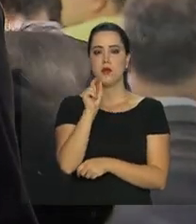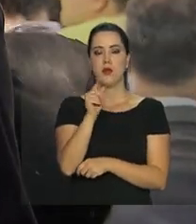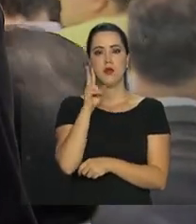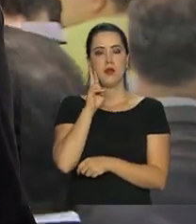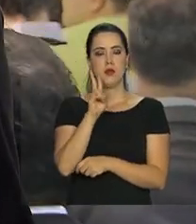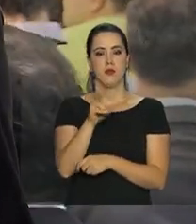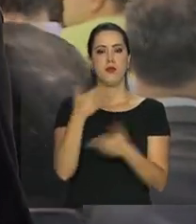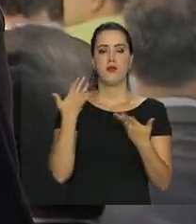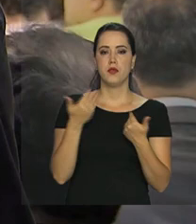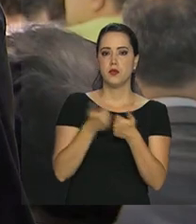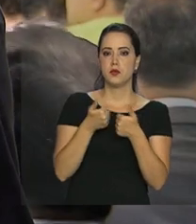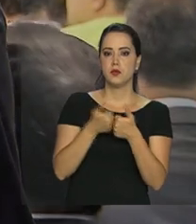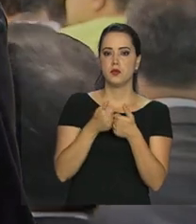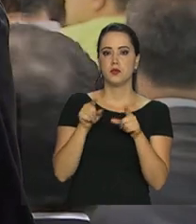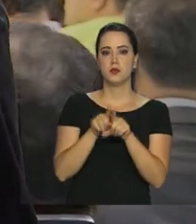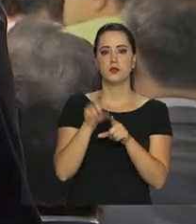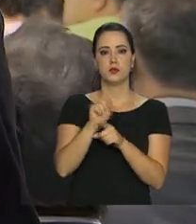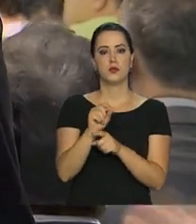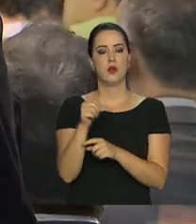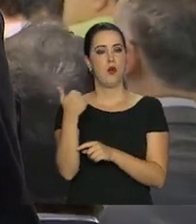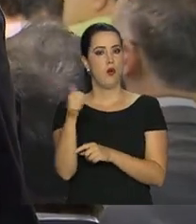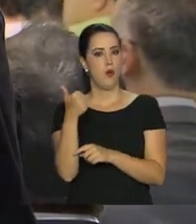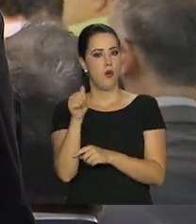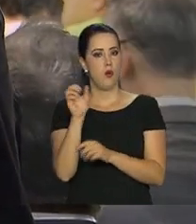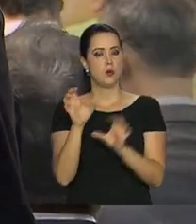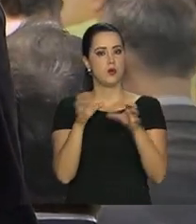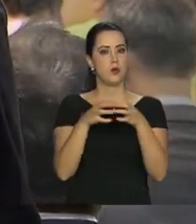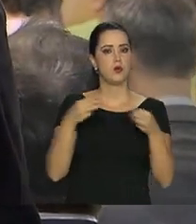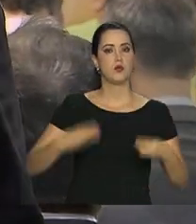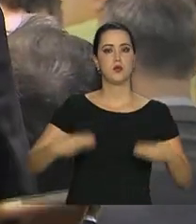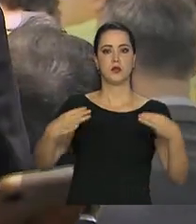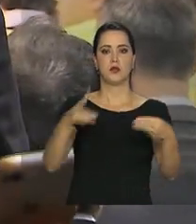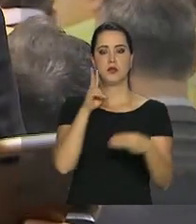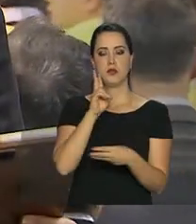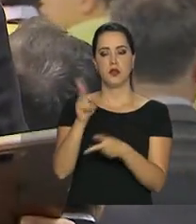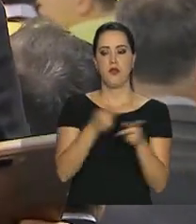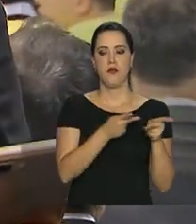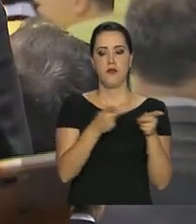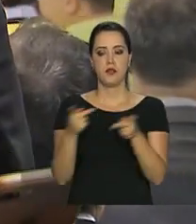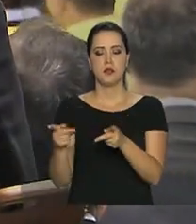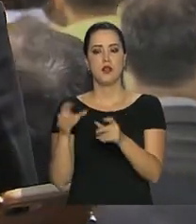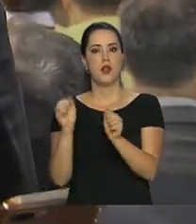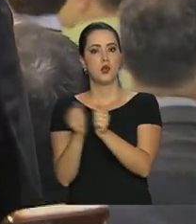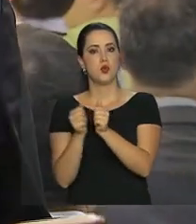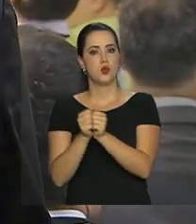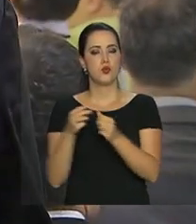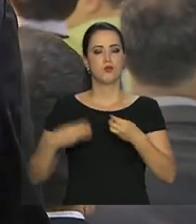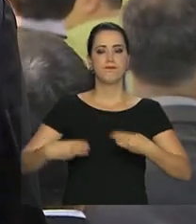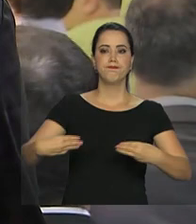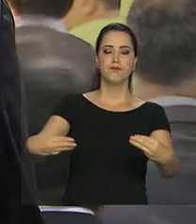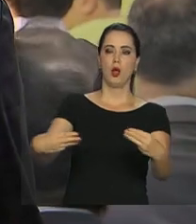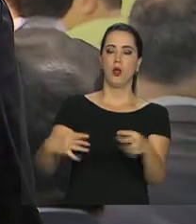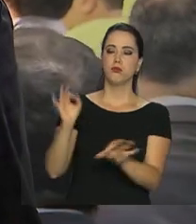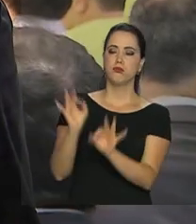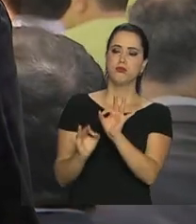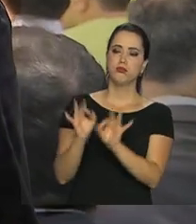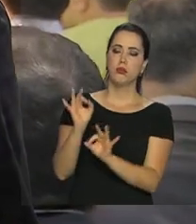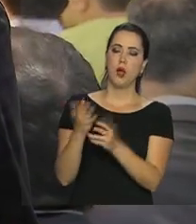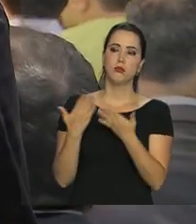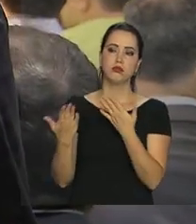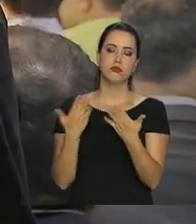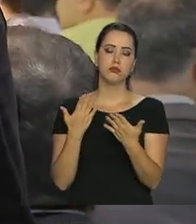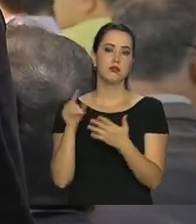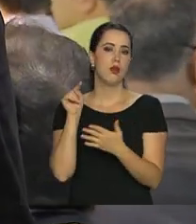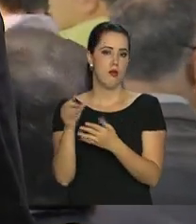acompanhar a visita que técnicos de 11 ministérios fizeram ao estado. Eles foram avaliar como está sendo feito o serviço de